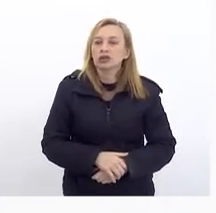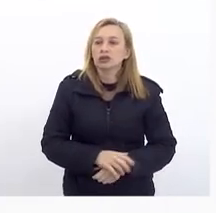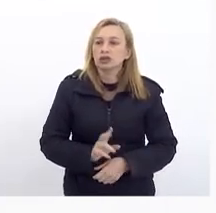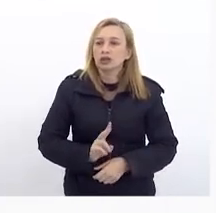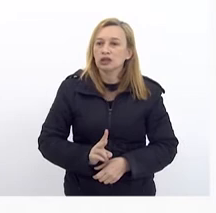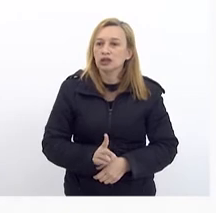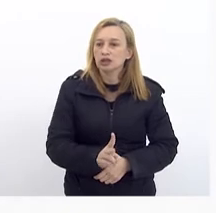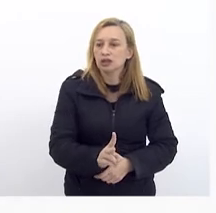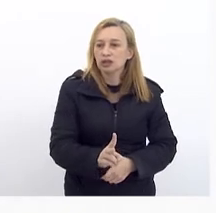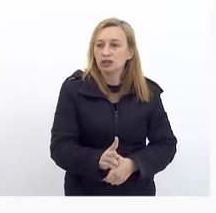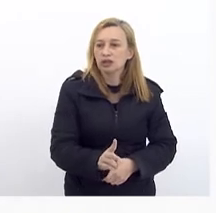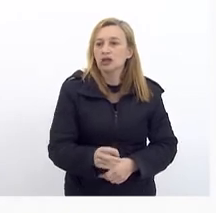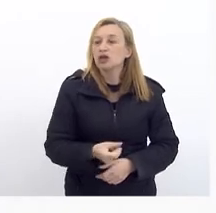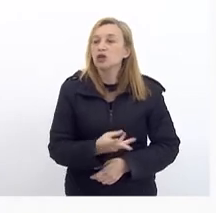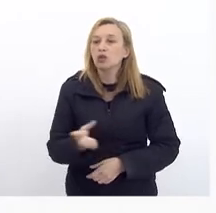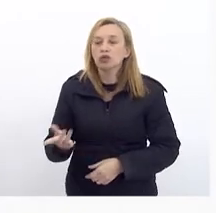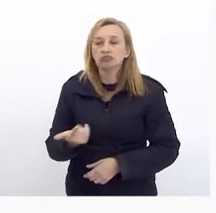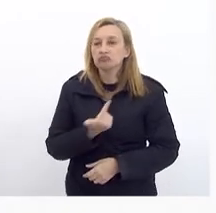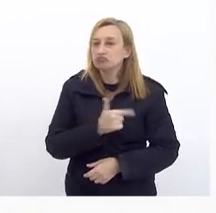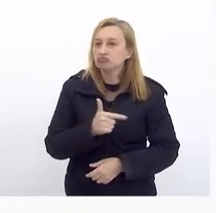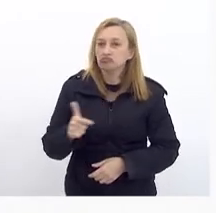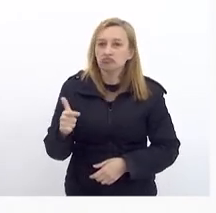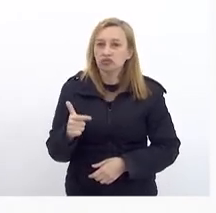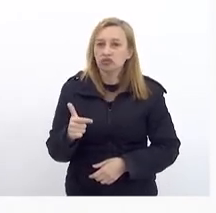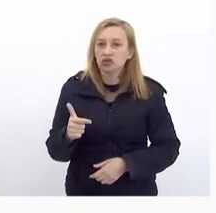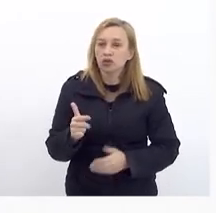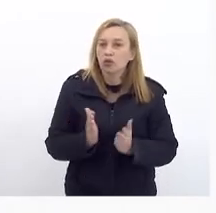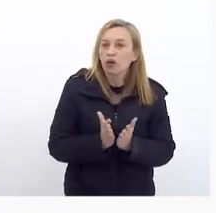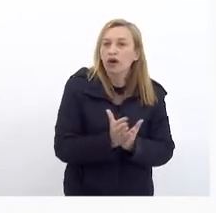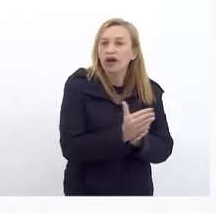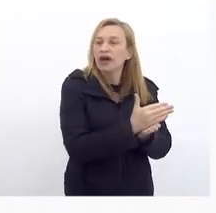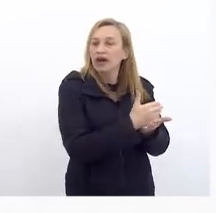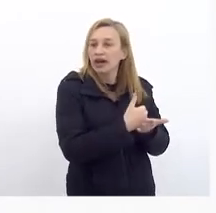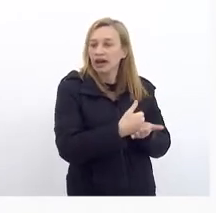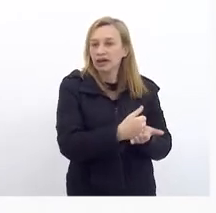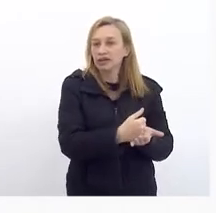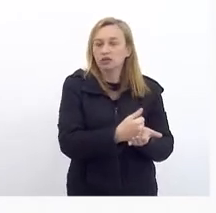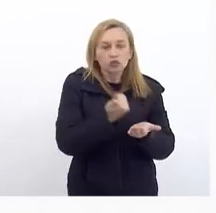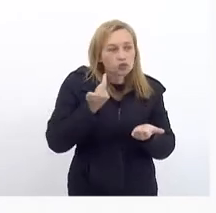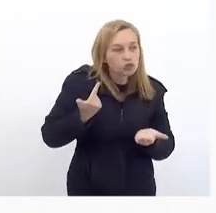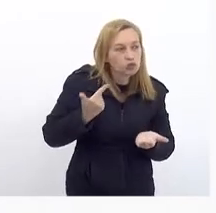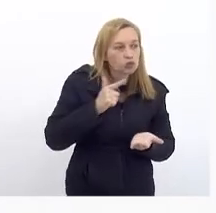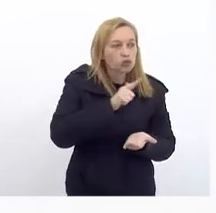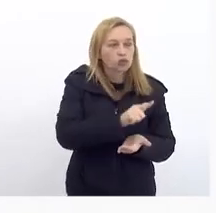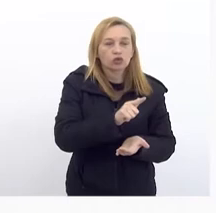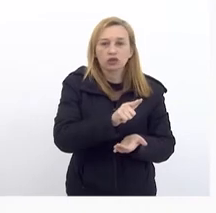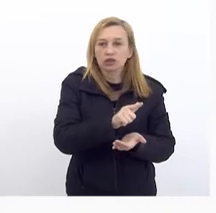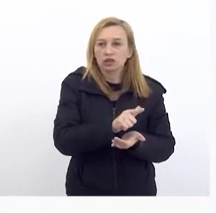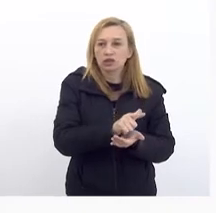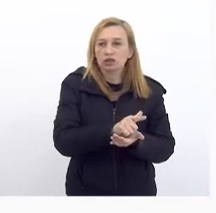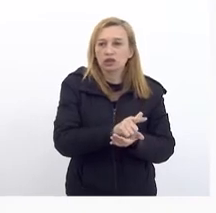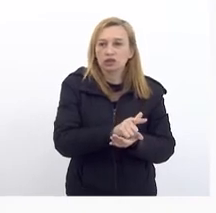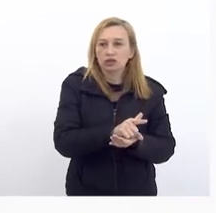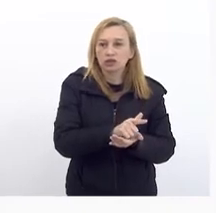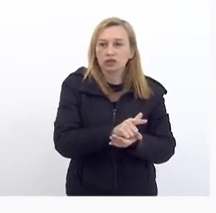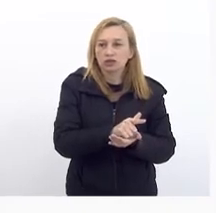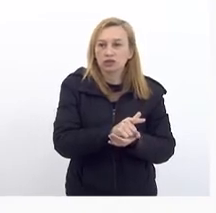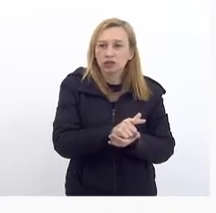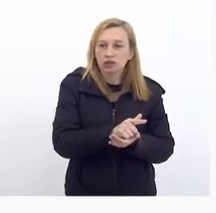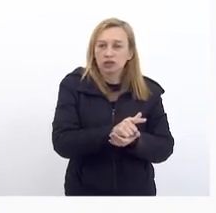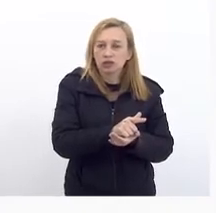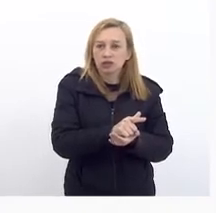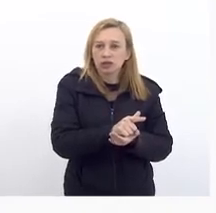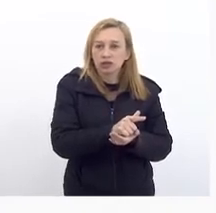Enquanto a gente Não tiver Uma arrecadação Que consiga Confrontar